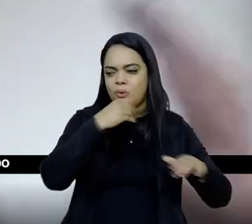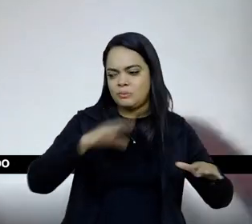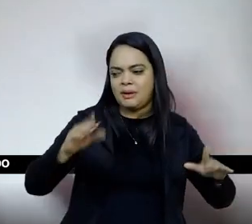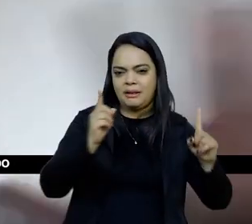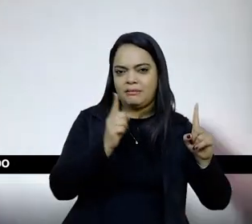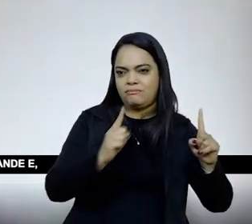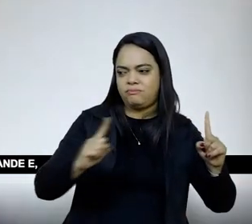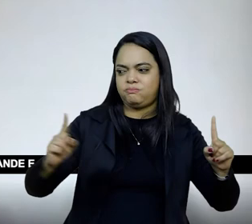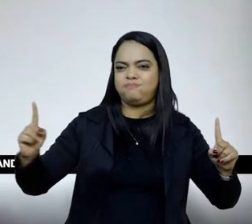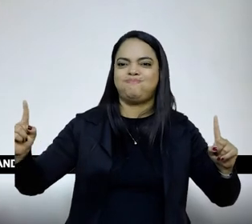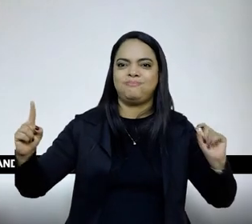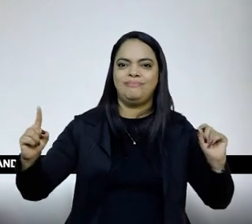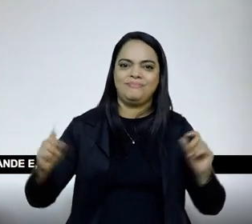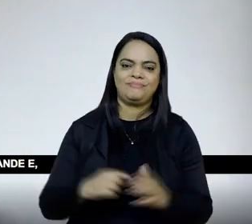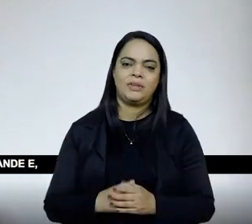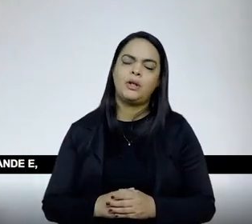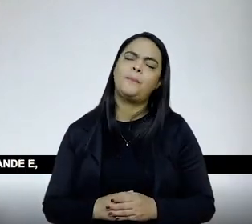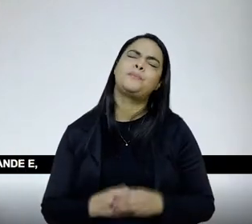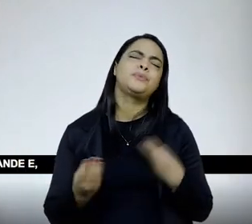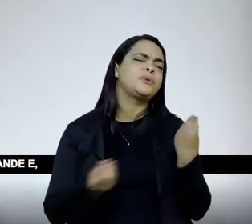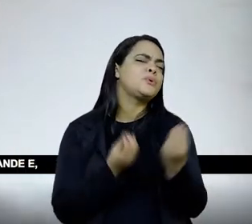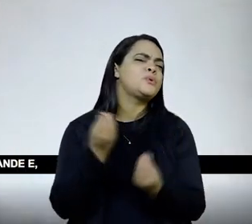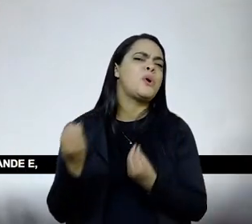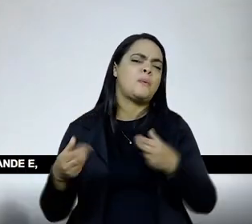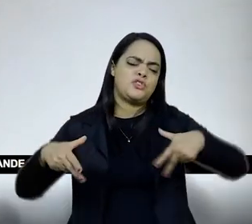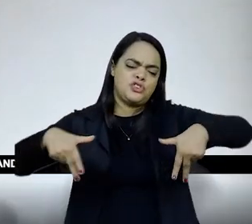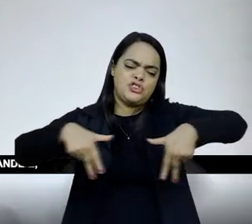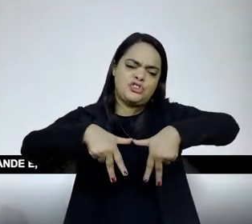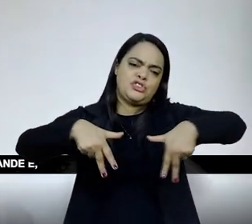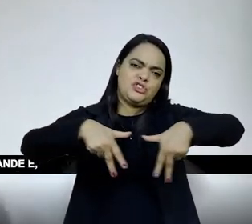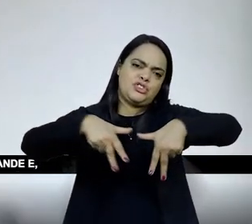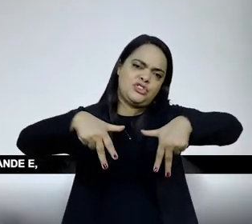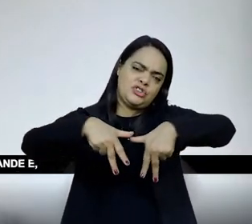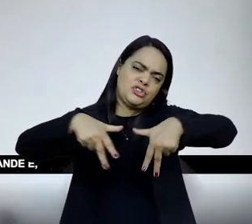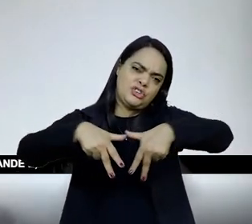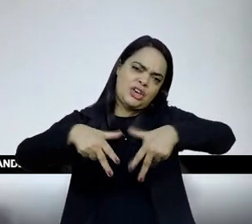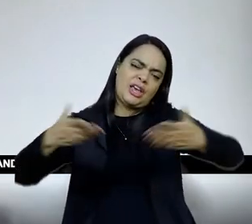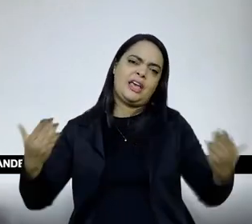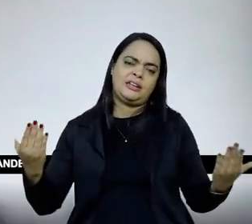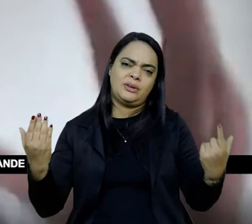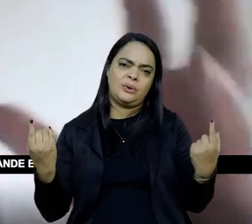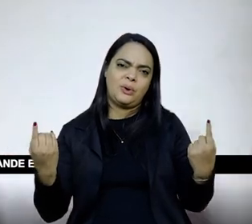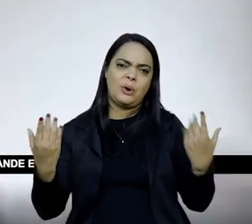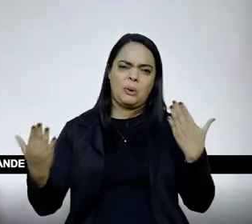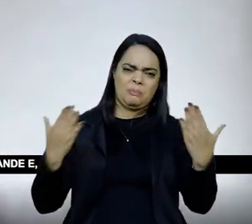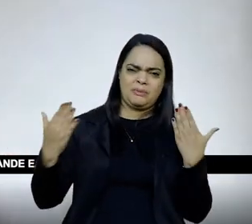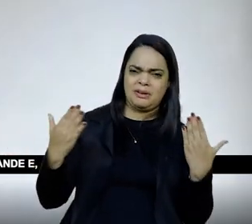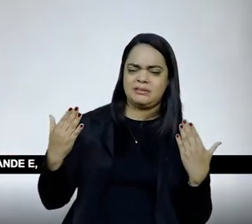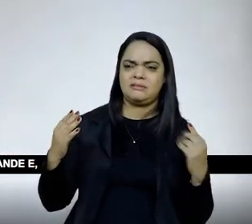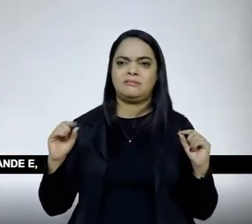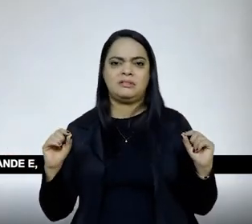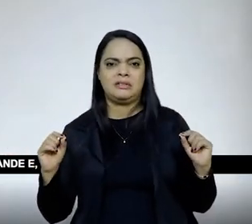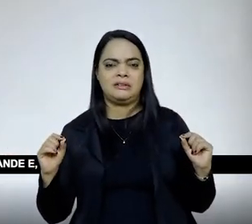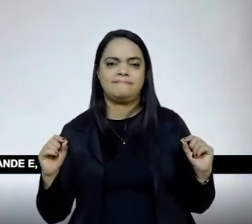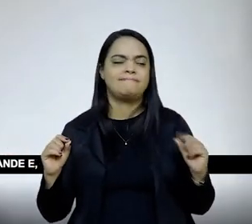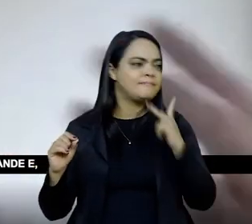isso eu estou chamando a atenção, como que cruzamento de gênero com epistemologias, com organização da escola, cria um problema